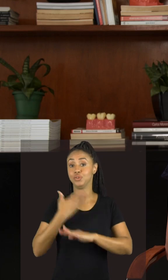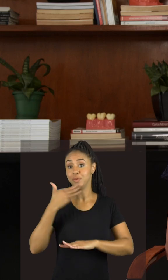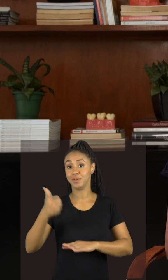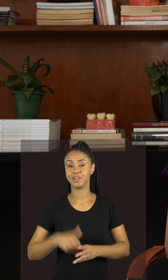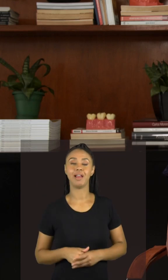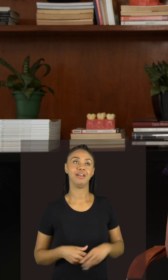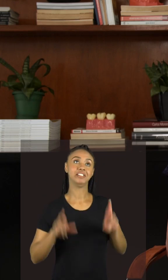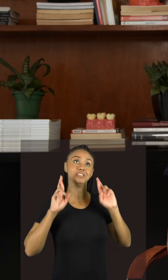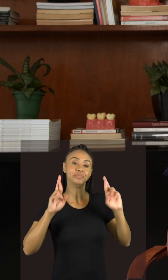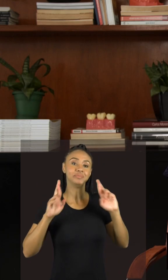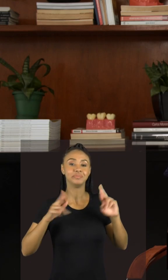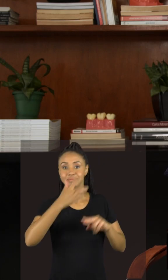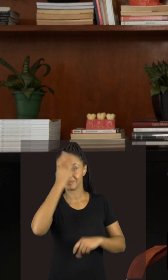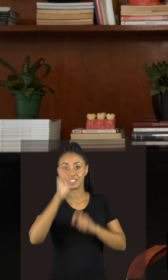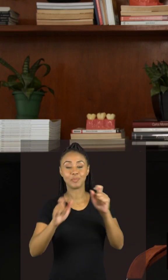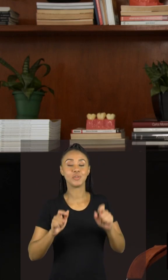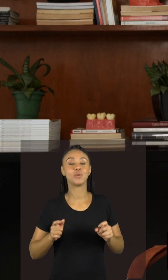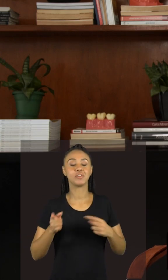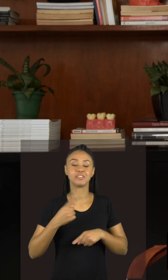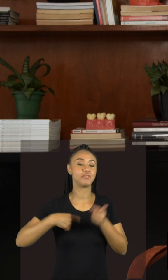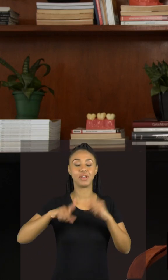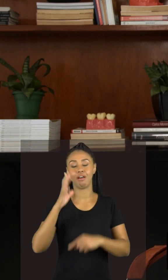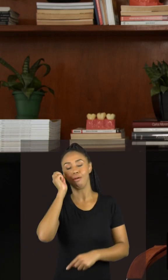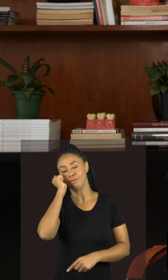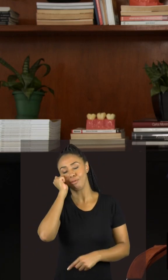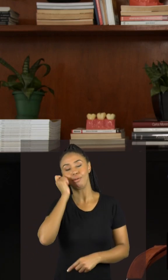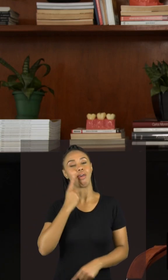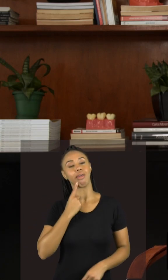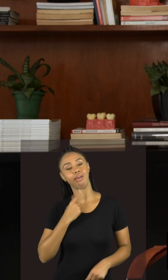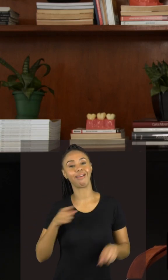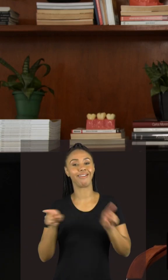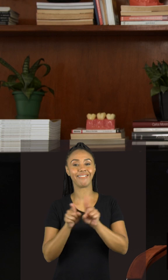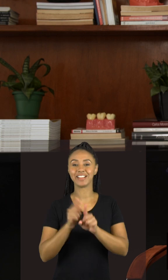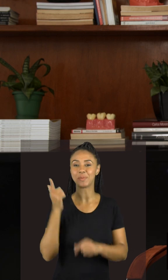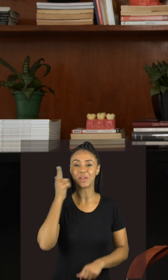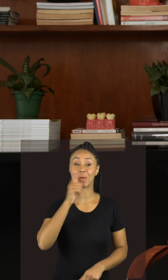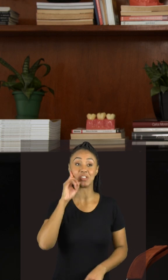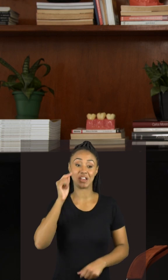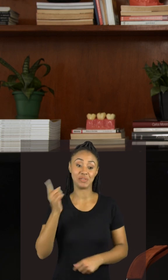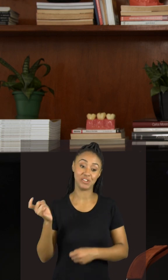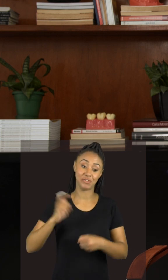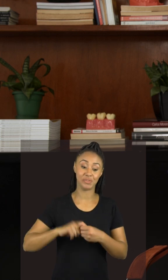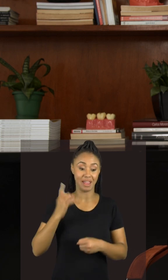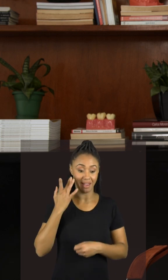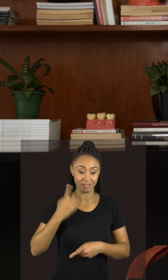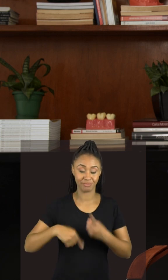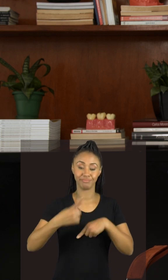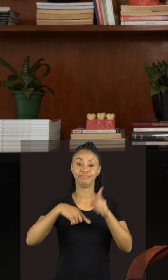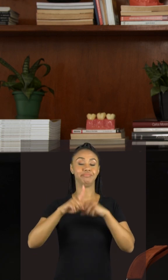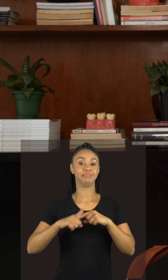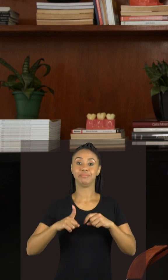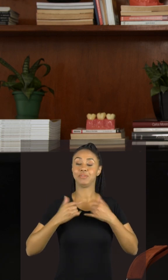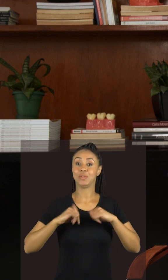muito bom que todas as pessoas se tornem muito dorminhocas e recuperem o seu dia para retomar o outro dia com